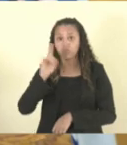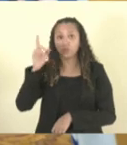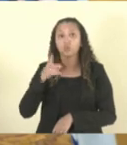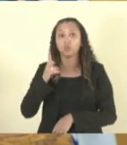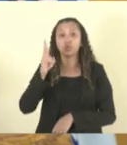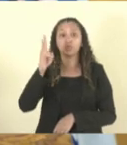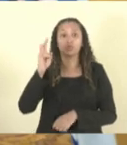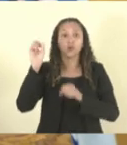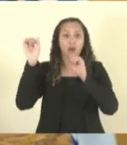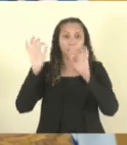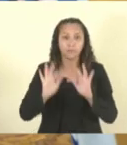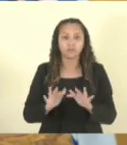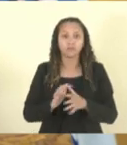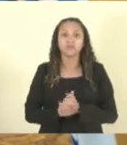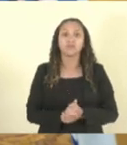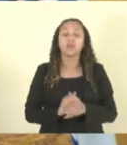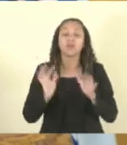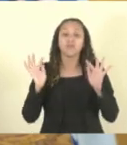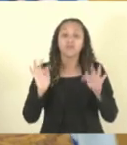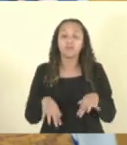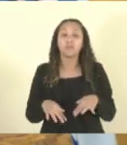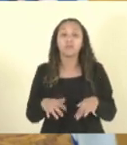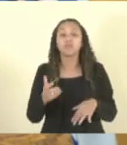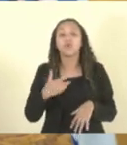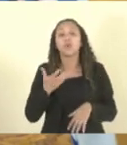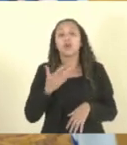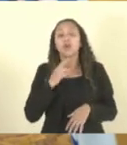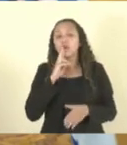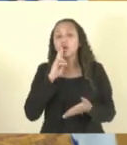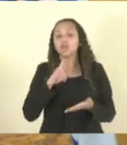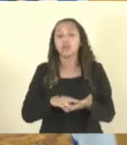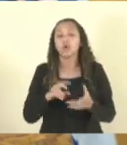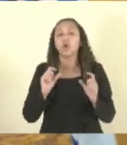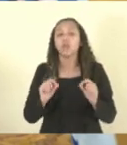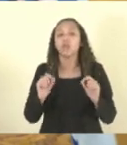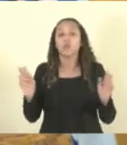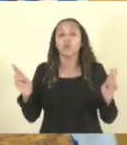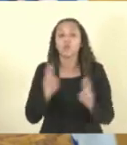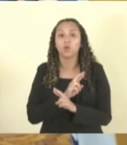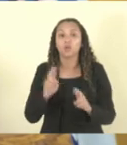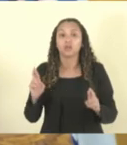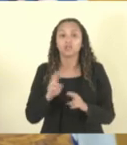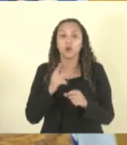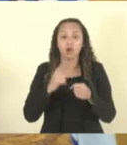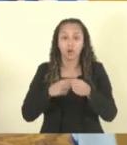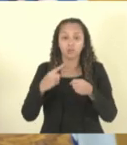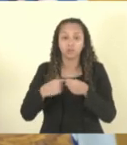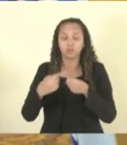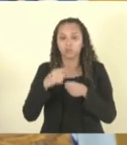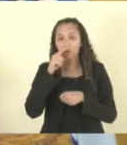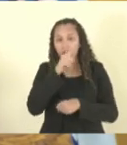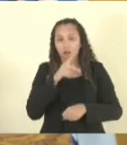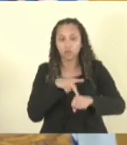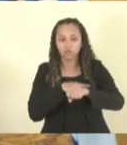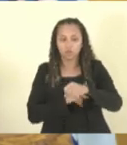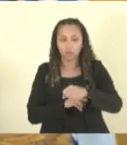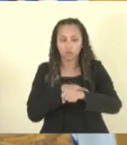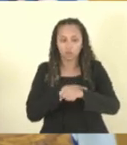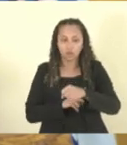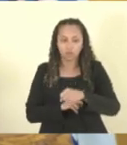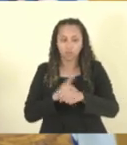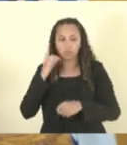nos abençoando. Finalmente, presidente, eu quero fazer um registro com relação ao município de Guarapari, deputado